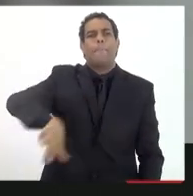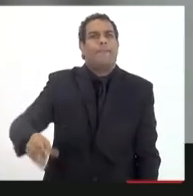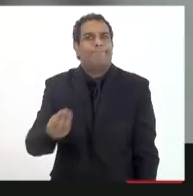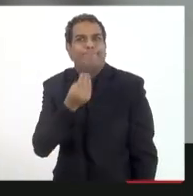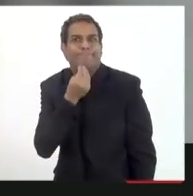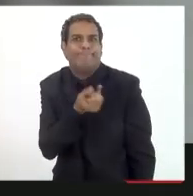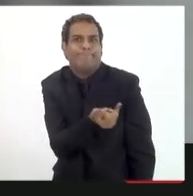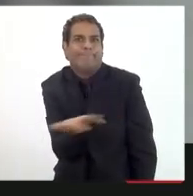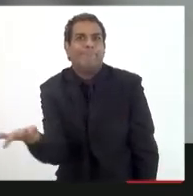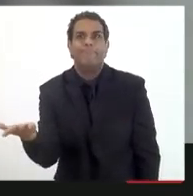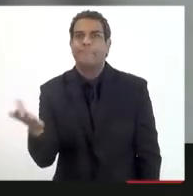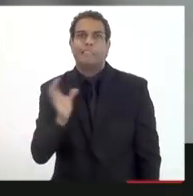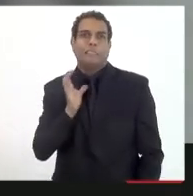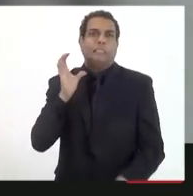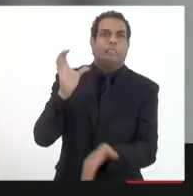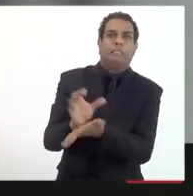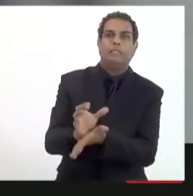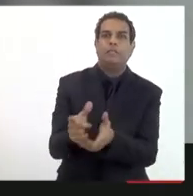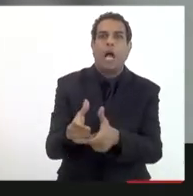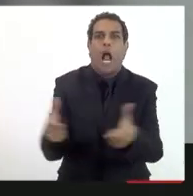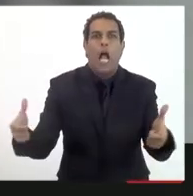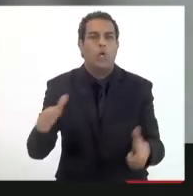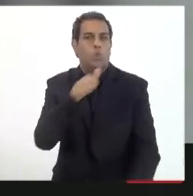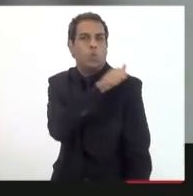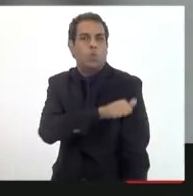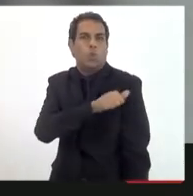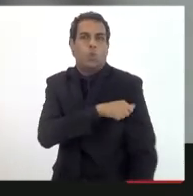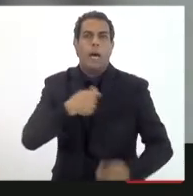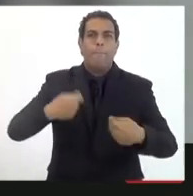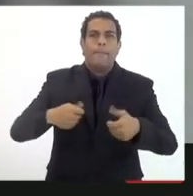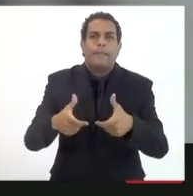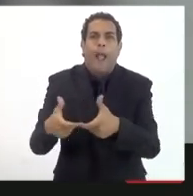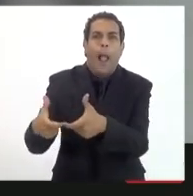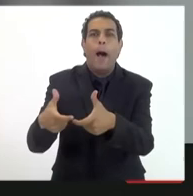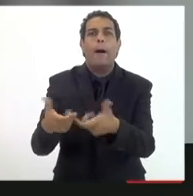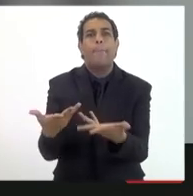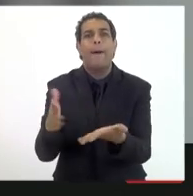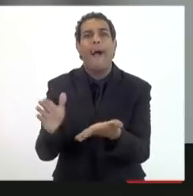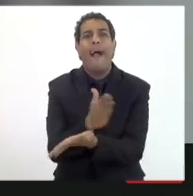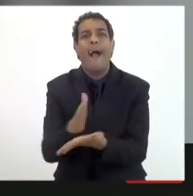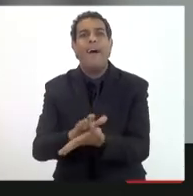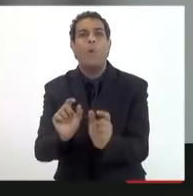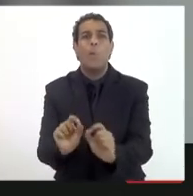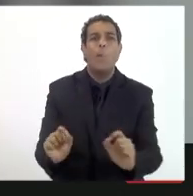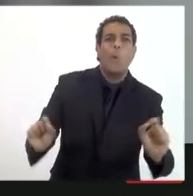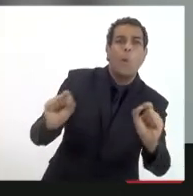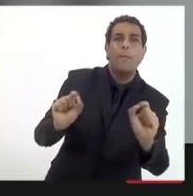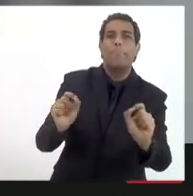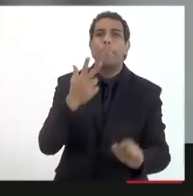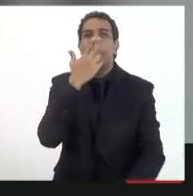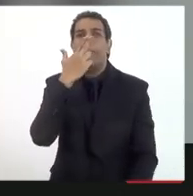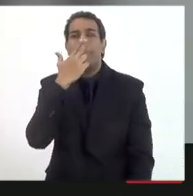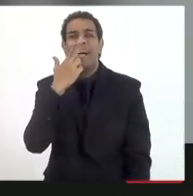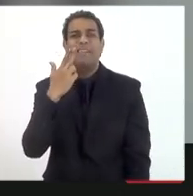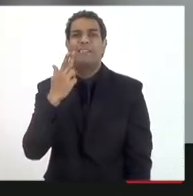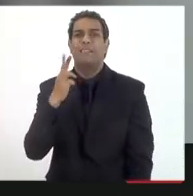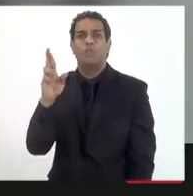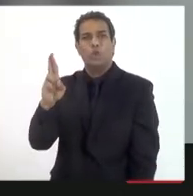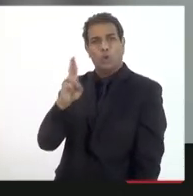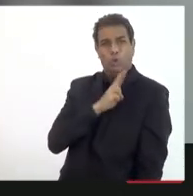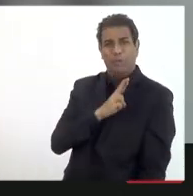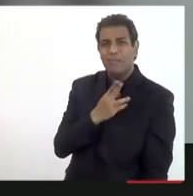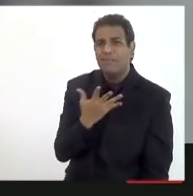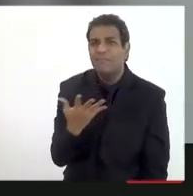tamanho do investimento financeiro algumas vezes nós medimos o resultado mas poucas